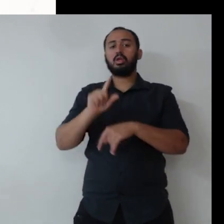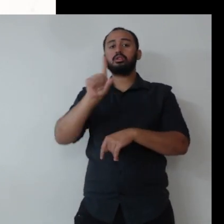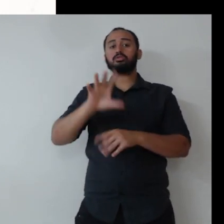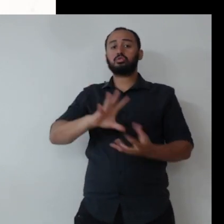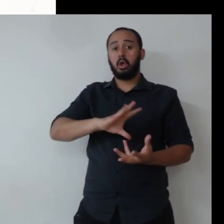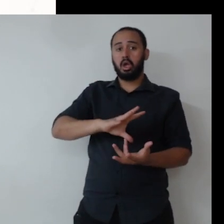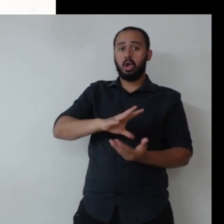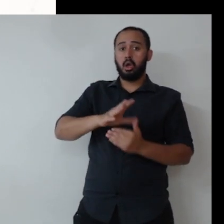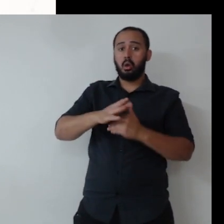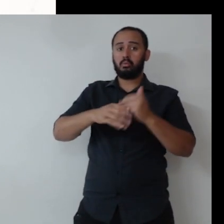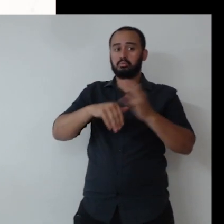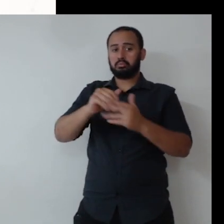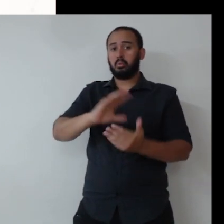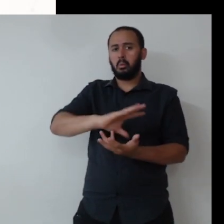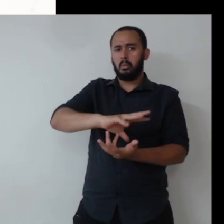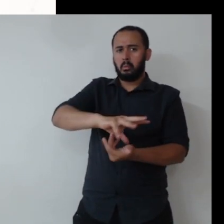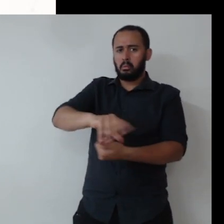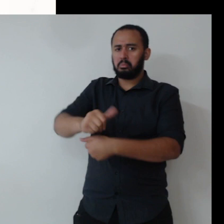sustentabilidade.